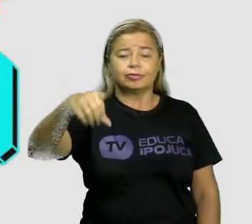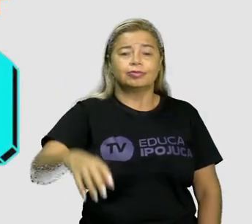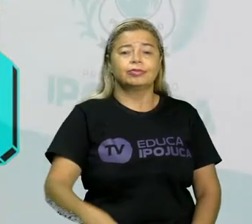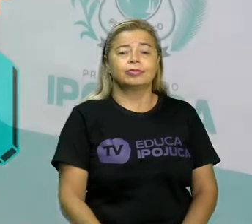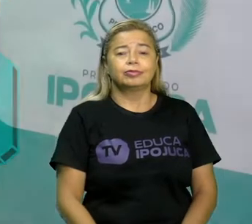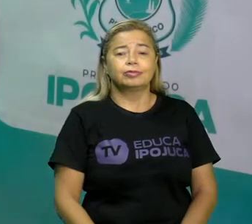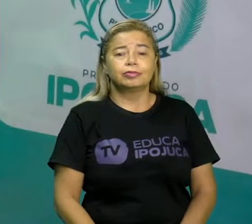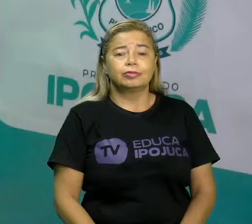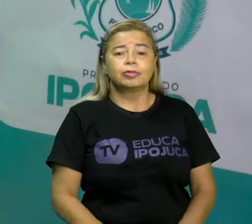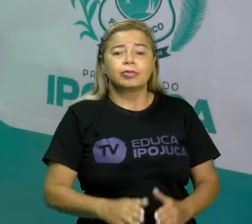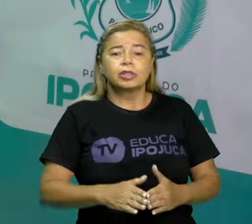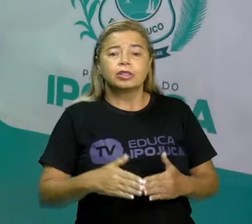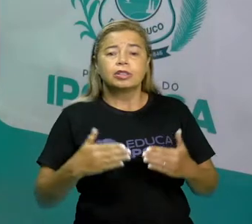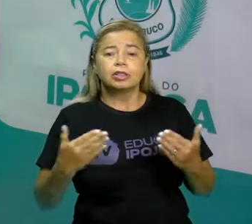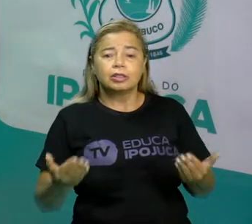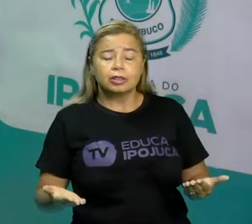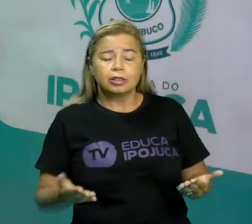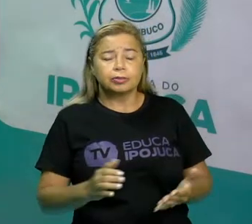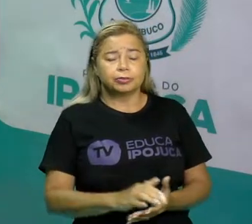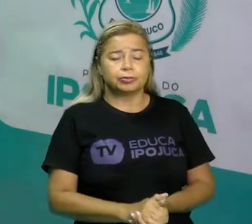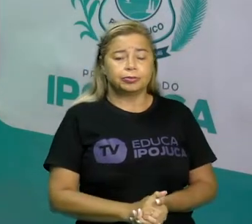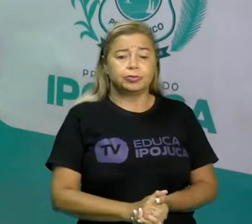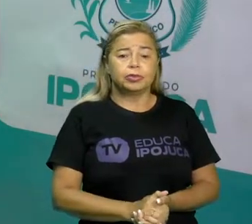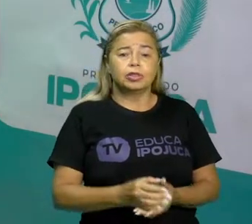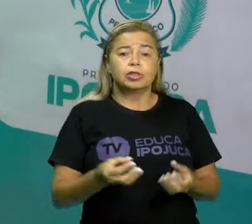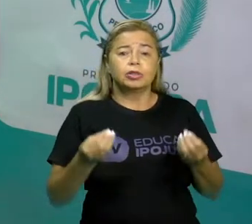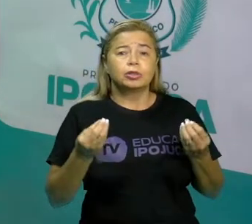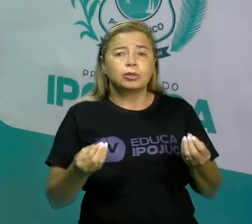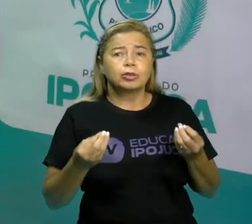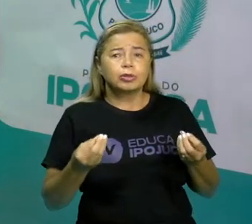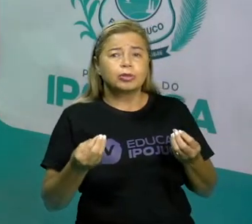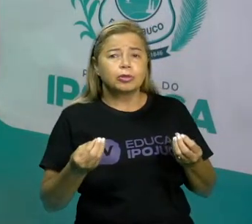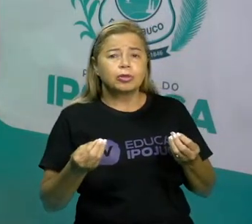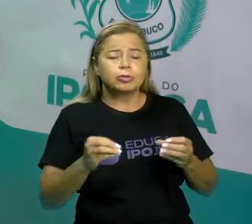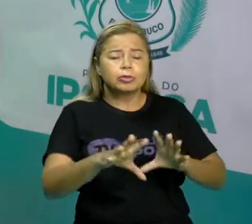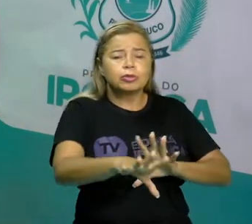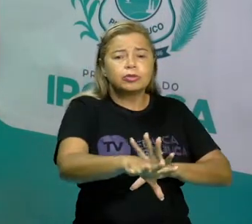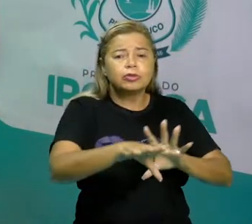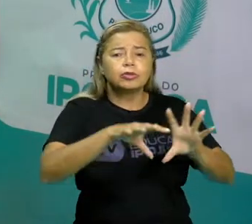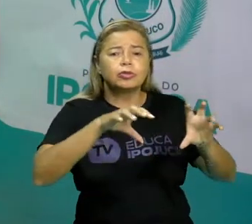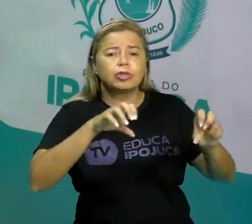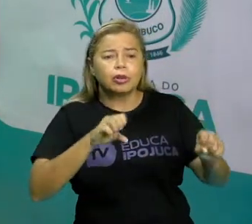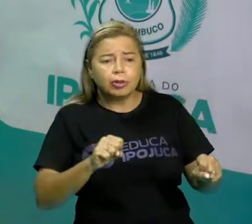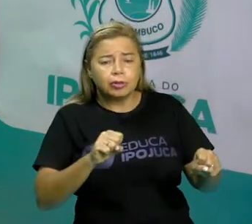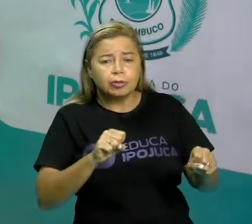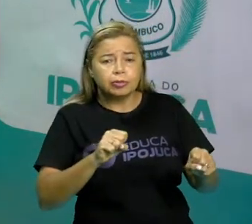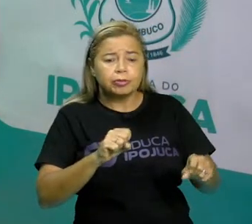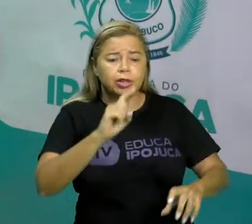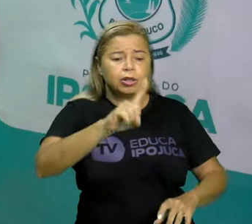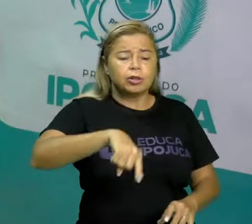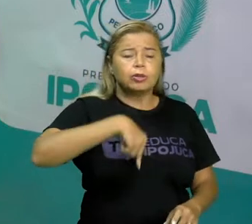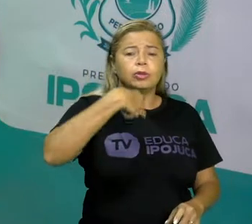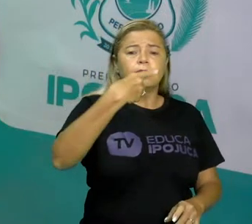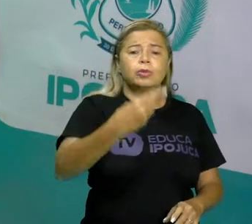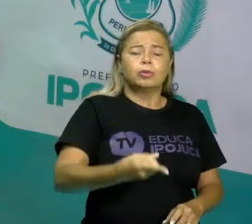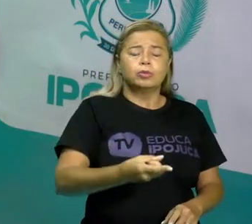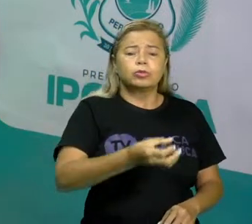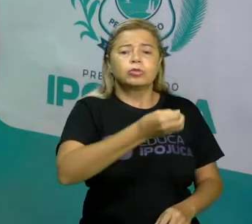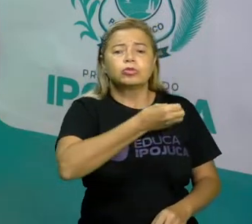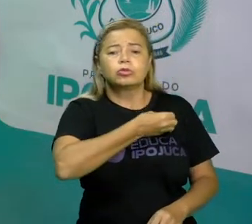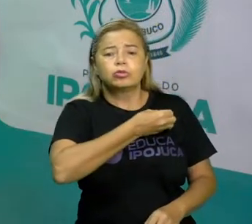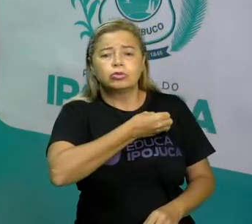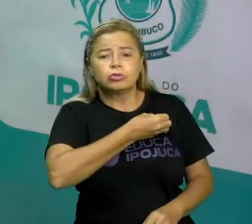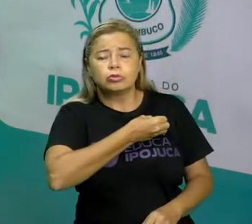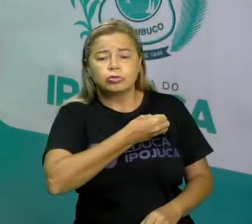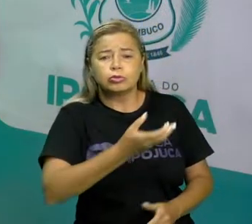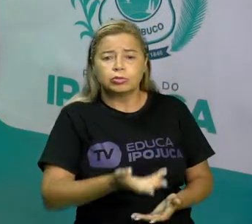Então, com esses números, nós podemos formar os números que nós quisermos, até quanto